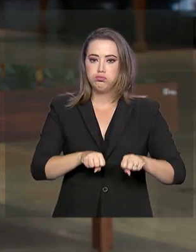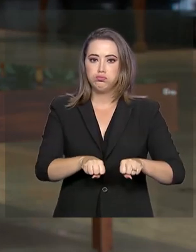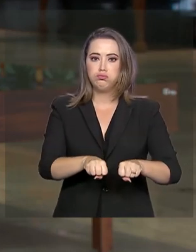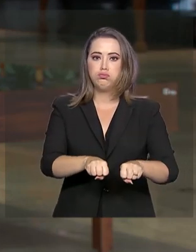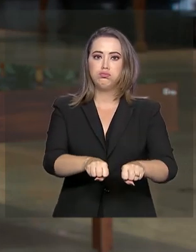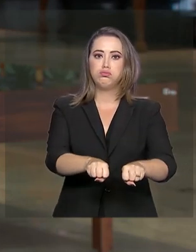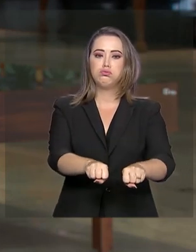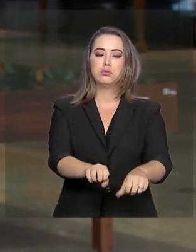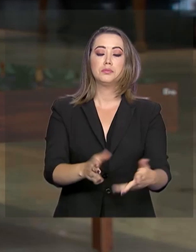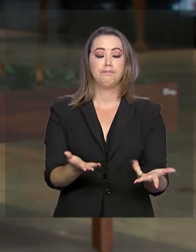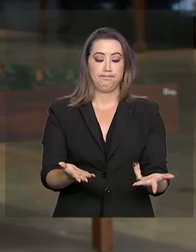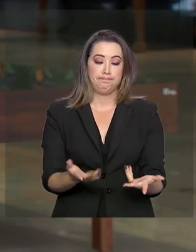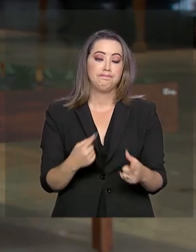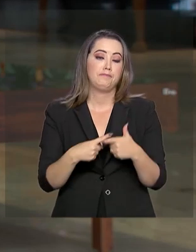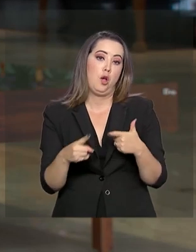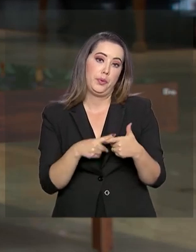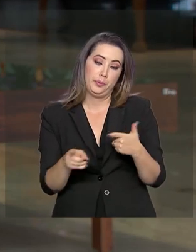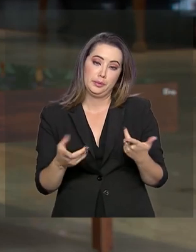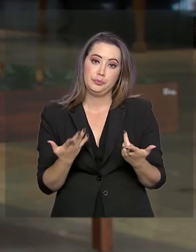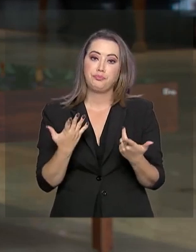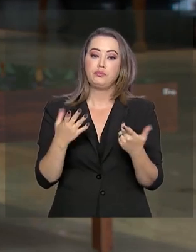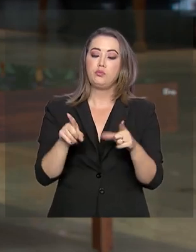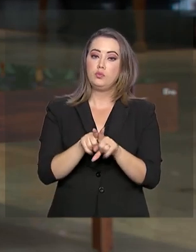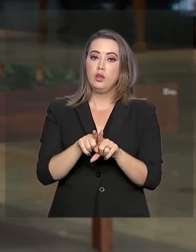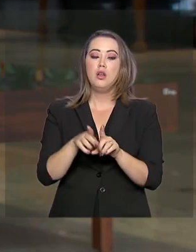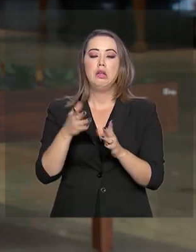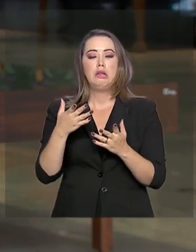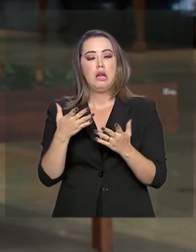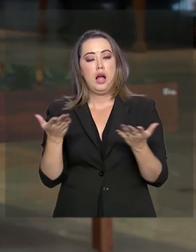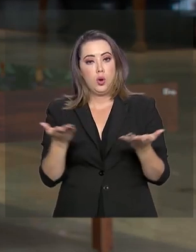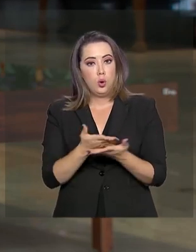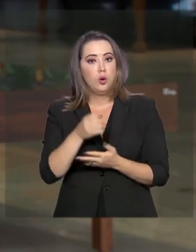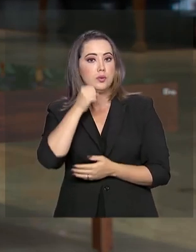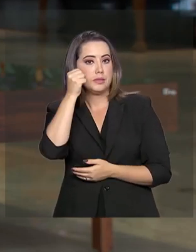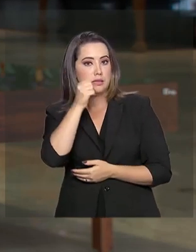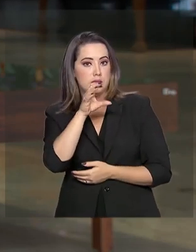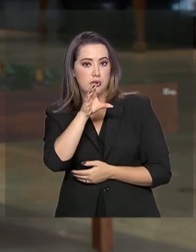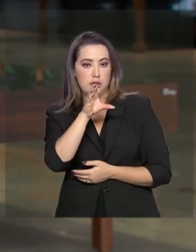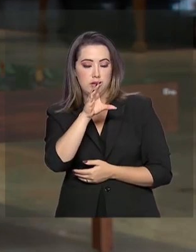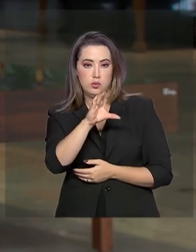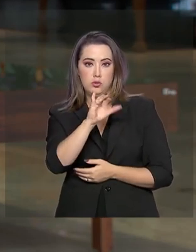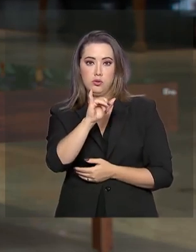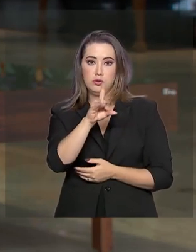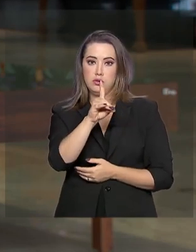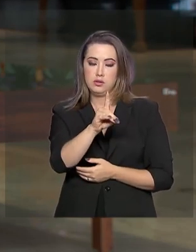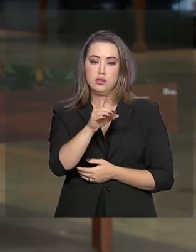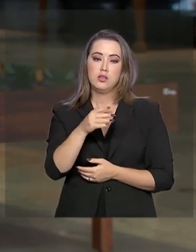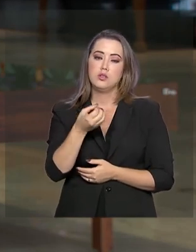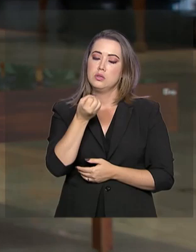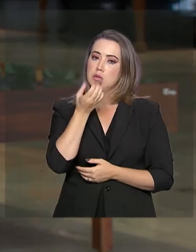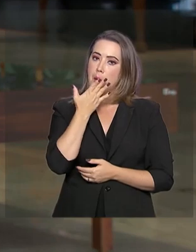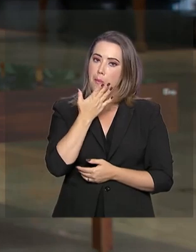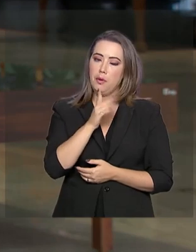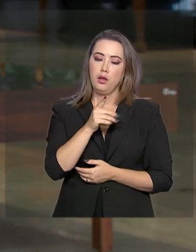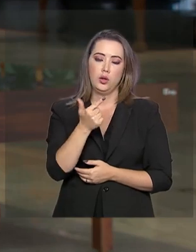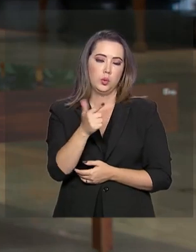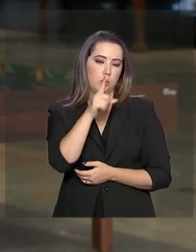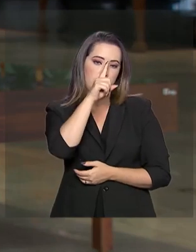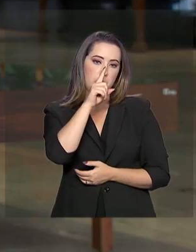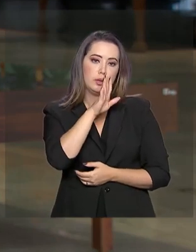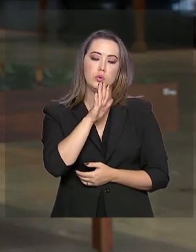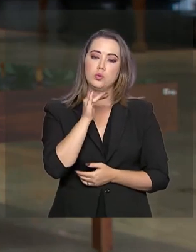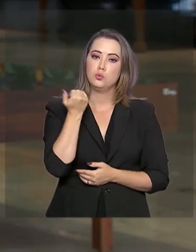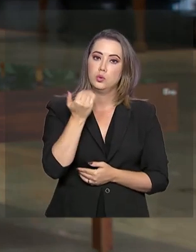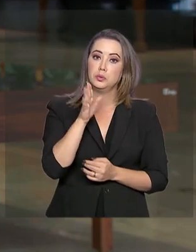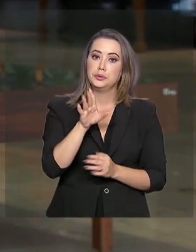hospital em Sobral e depois foi transferido para Fortaleza e está fora de perigo. Ele não corre risco de morrer e o crime ainda